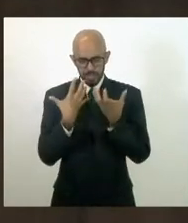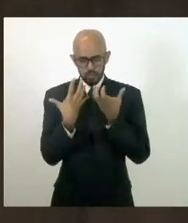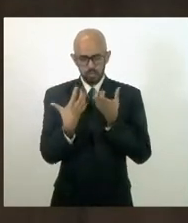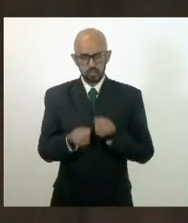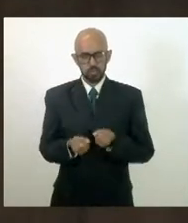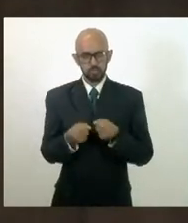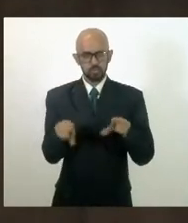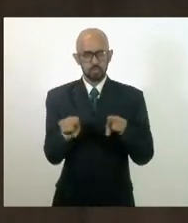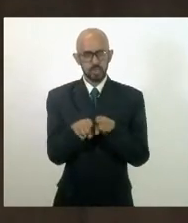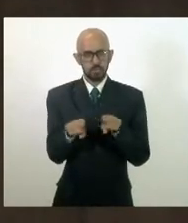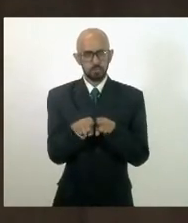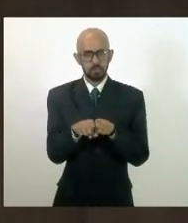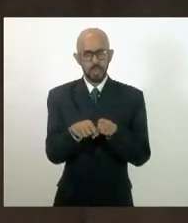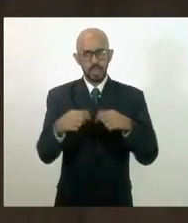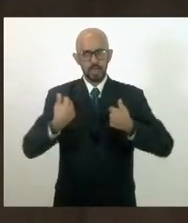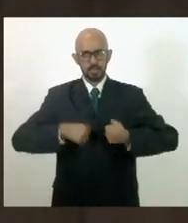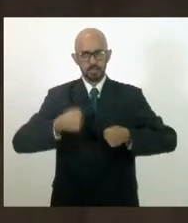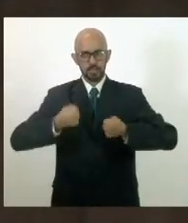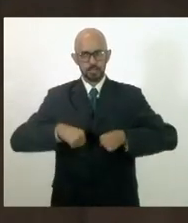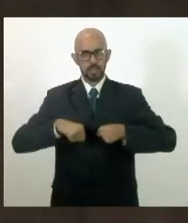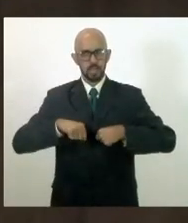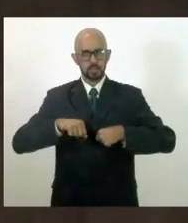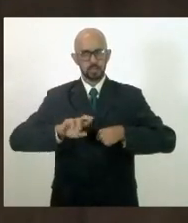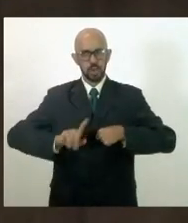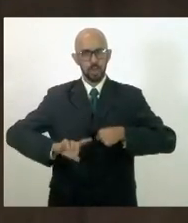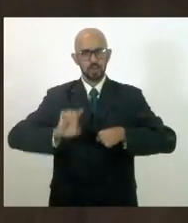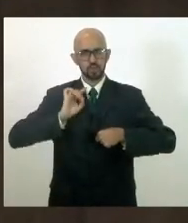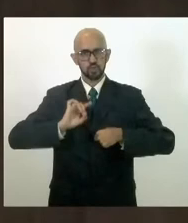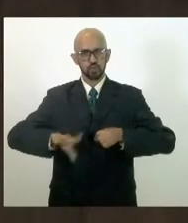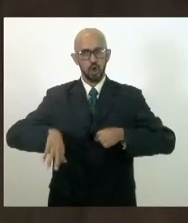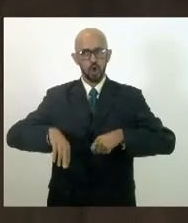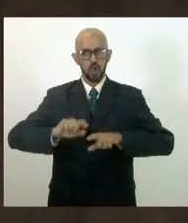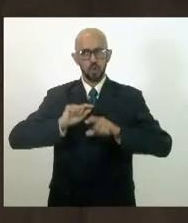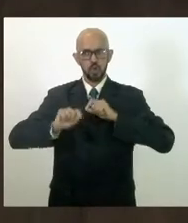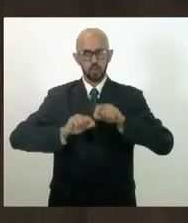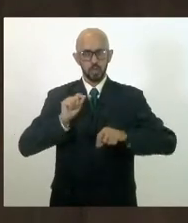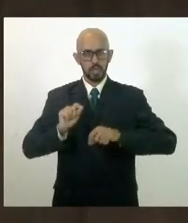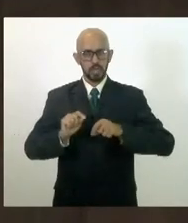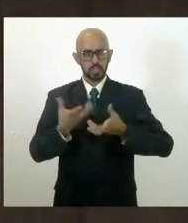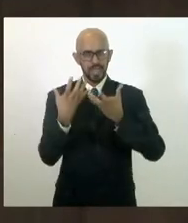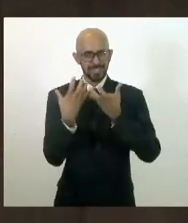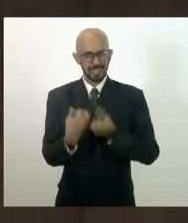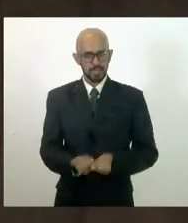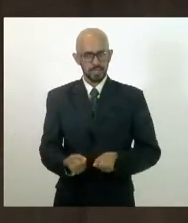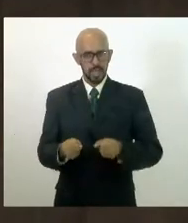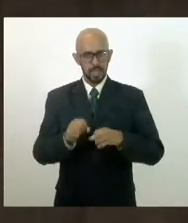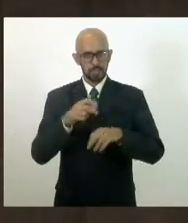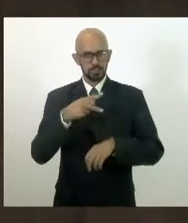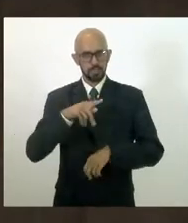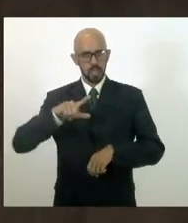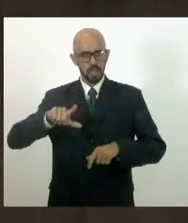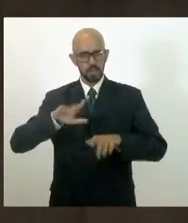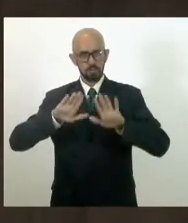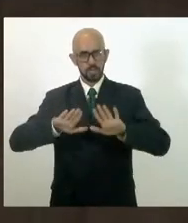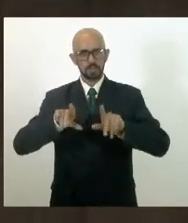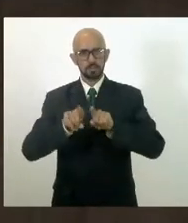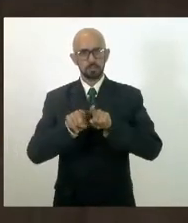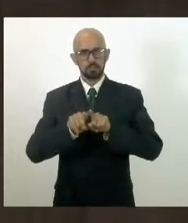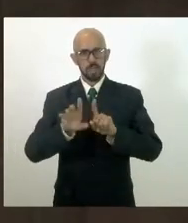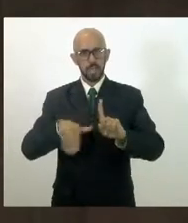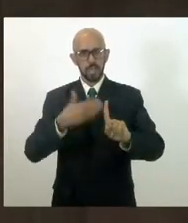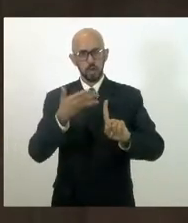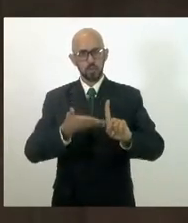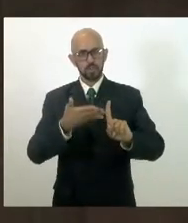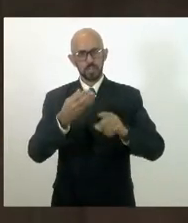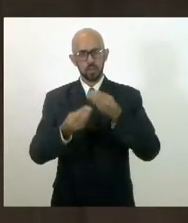a necessidade não só de subscrever esse projeto de lei, mas também reconhecer o quanto